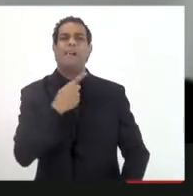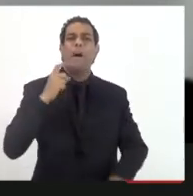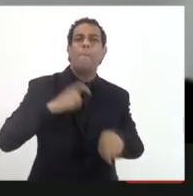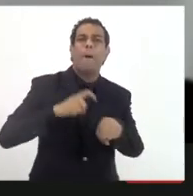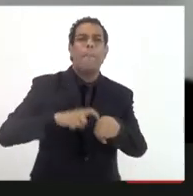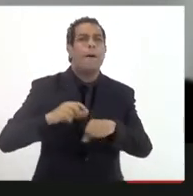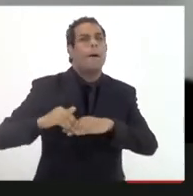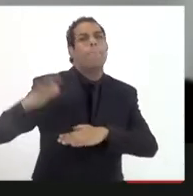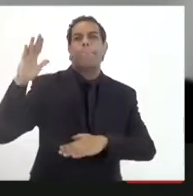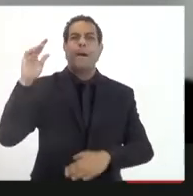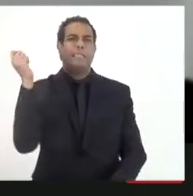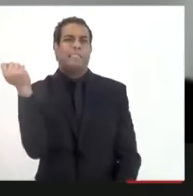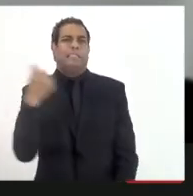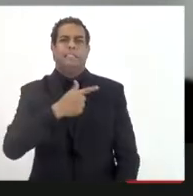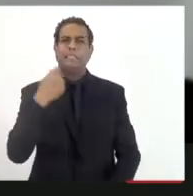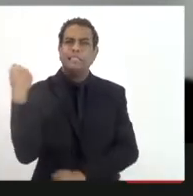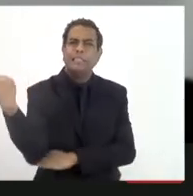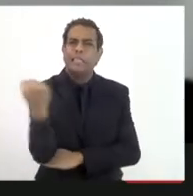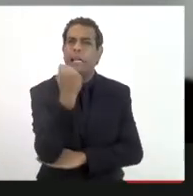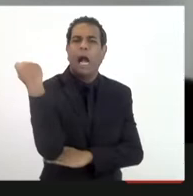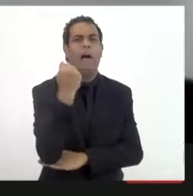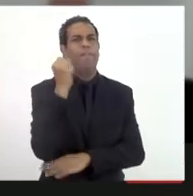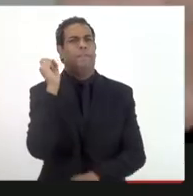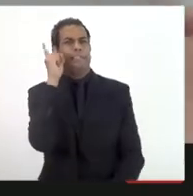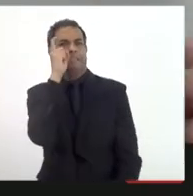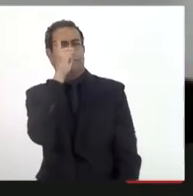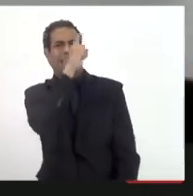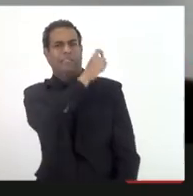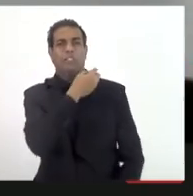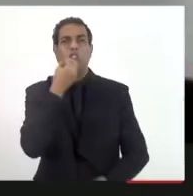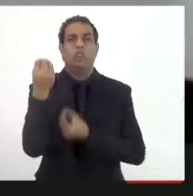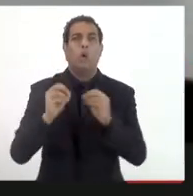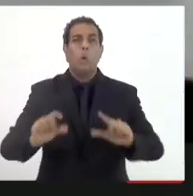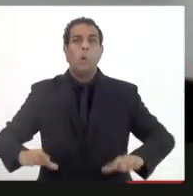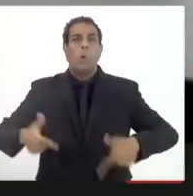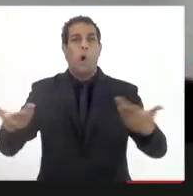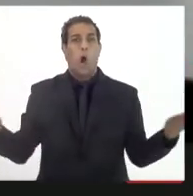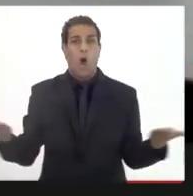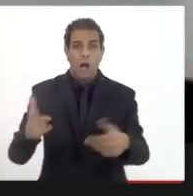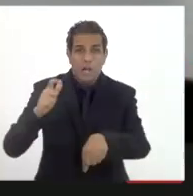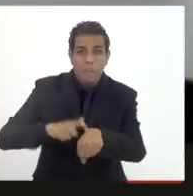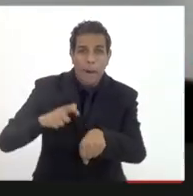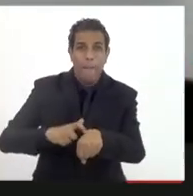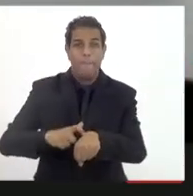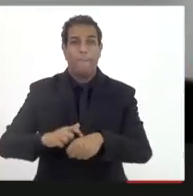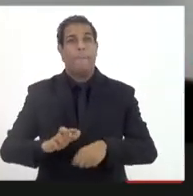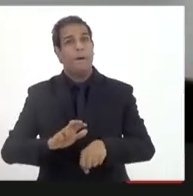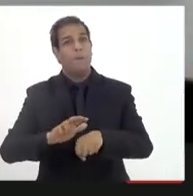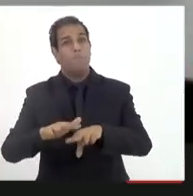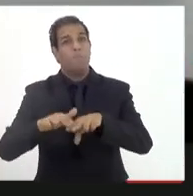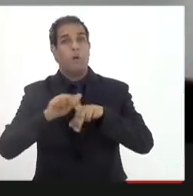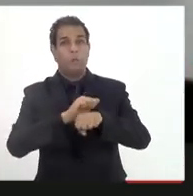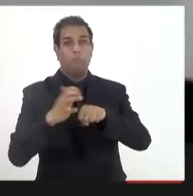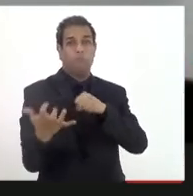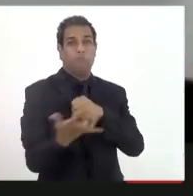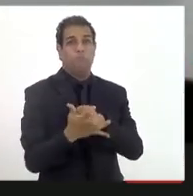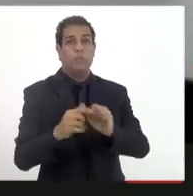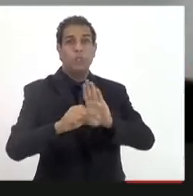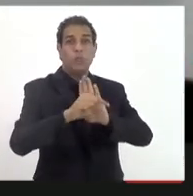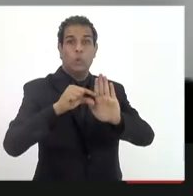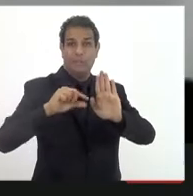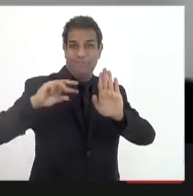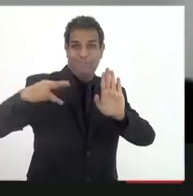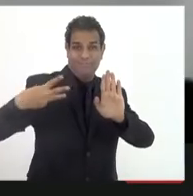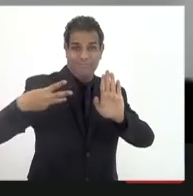graves, dramáticas, calamitosas, como a gente está enfrentando atualmente. Então, no artigo 3º,